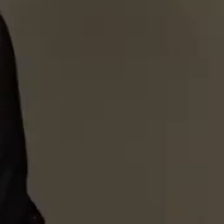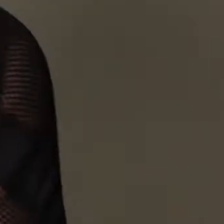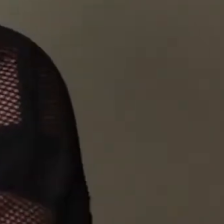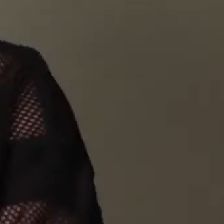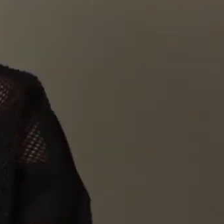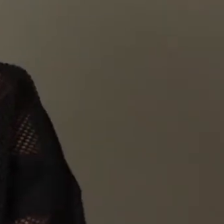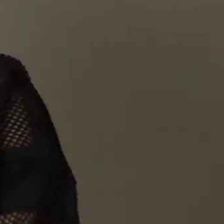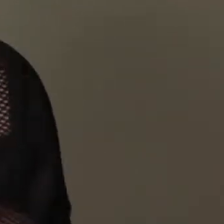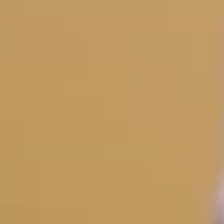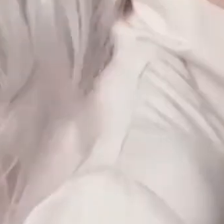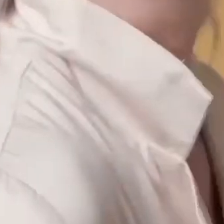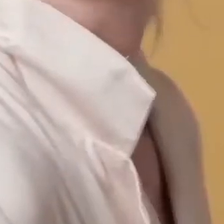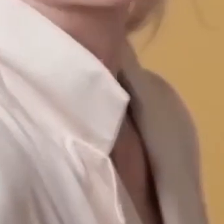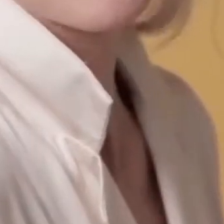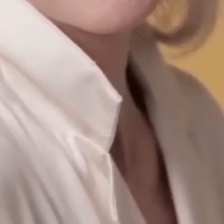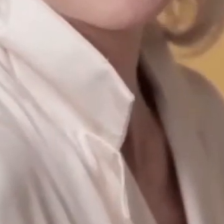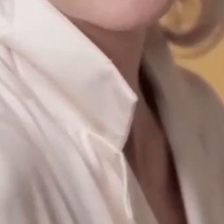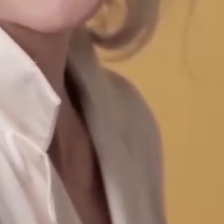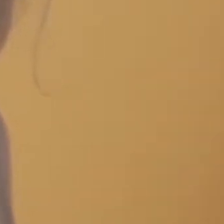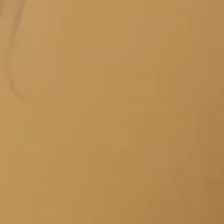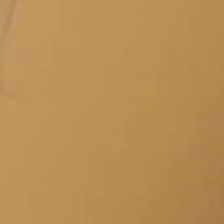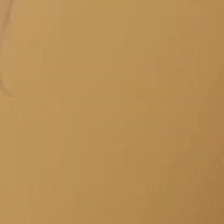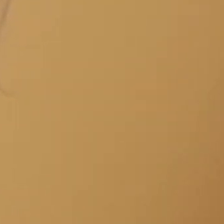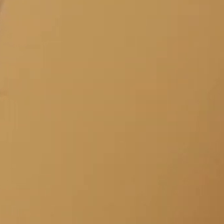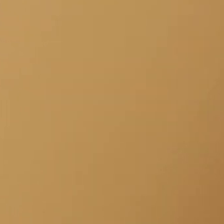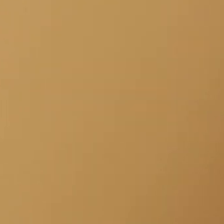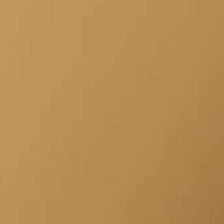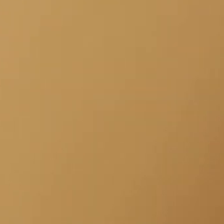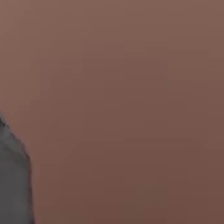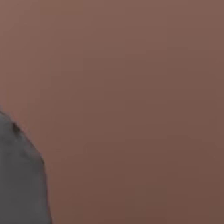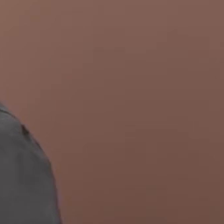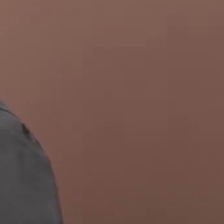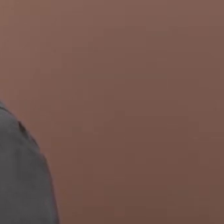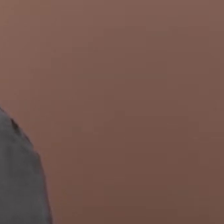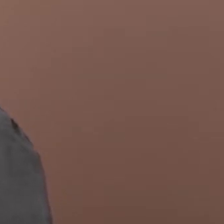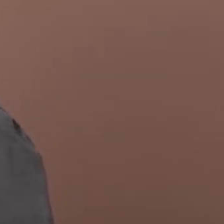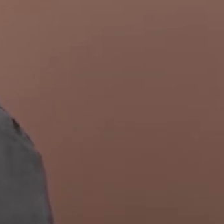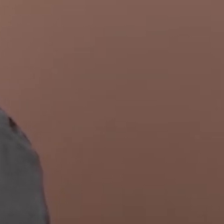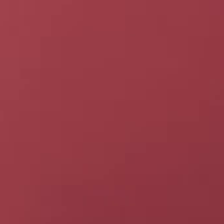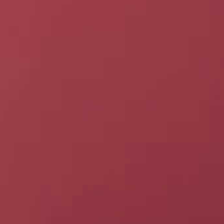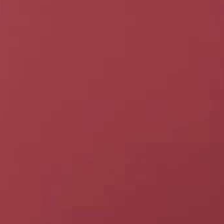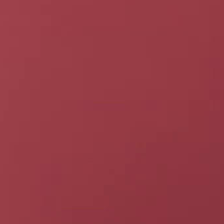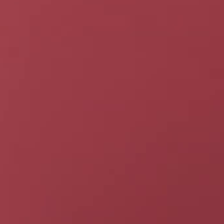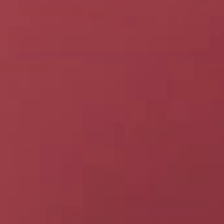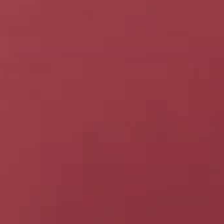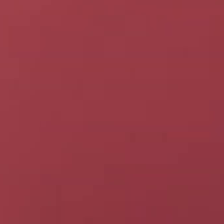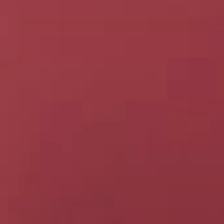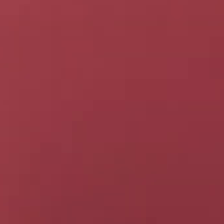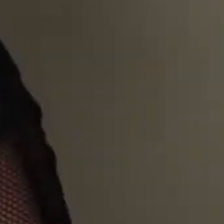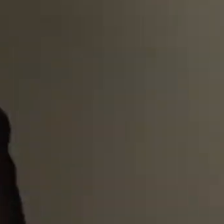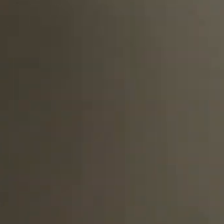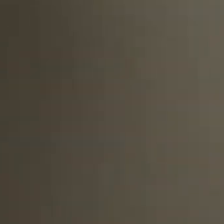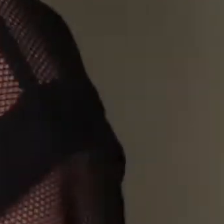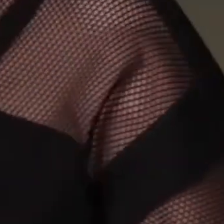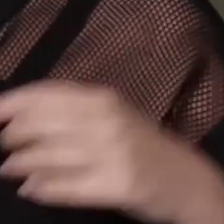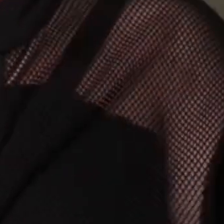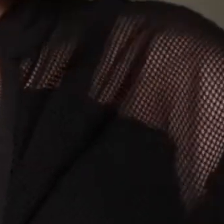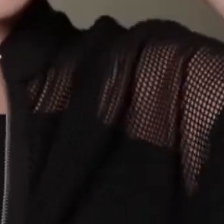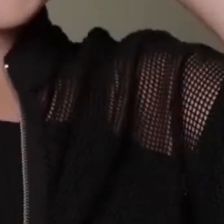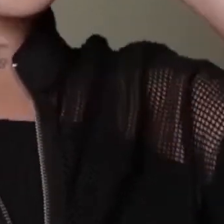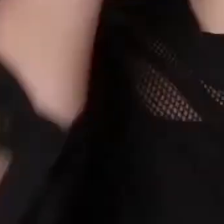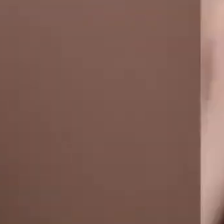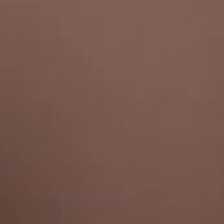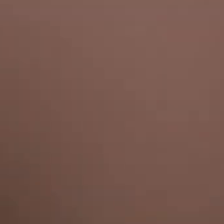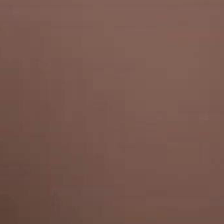personalizados Nos seus produtos favoritos E tem ofertas Bem exclusivas Em genéricos E medicamentos De uso contínuo Também